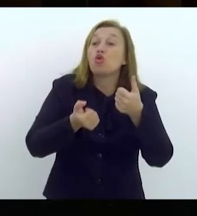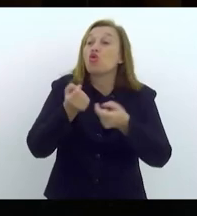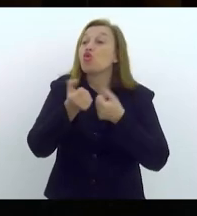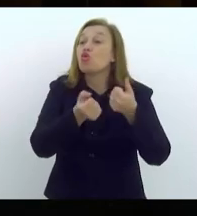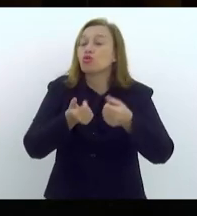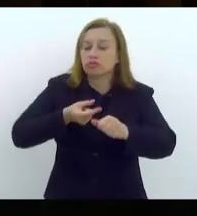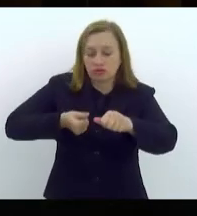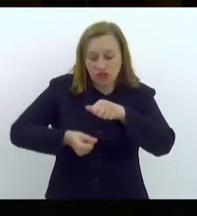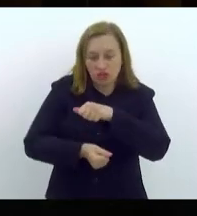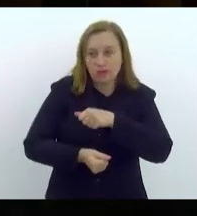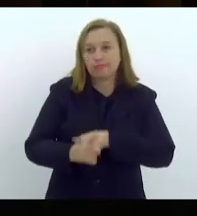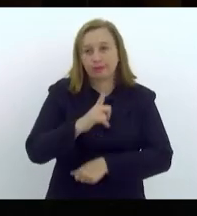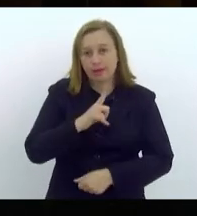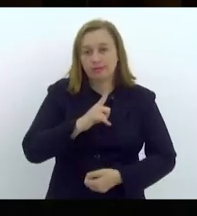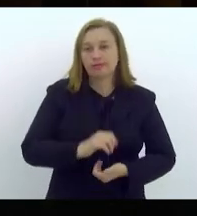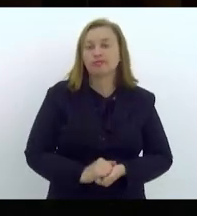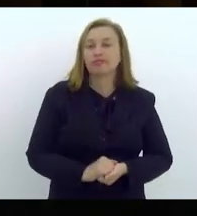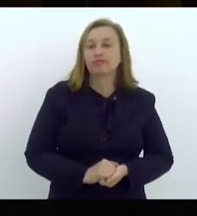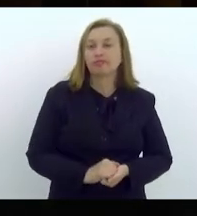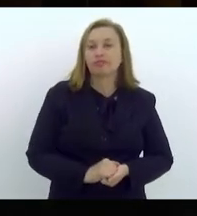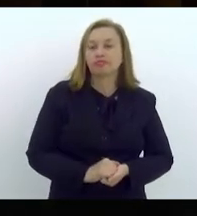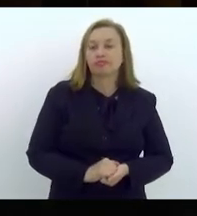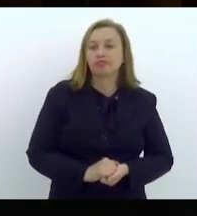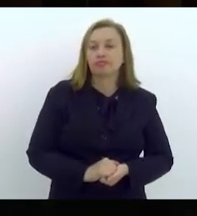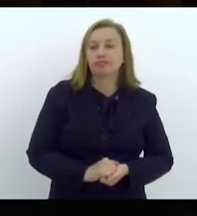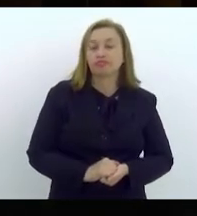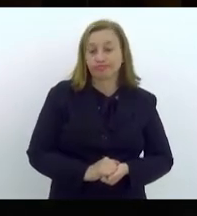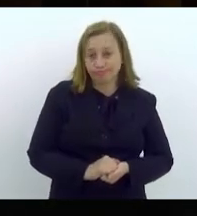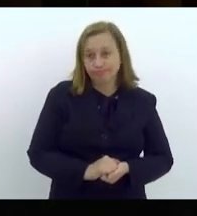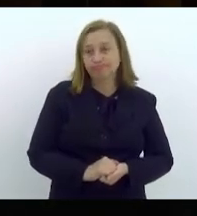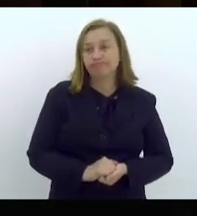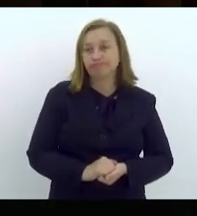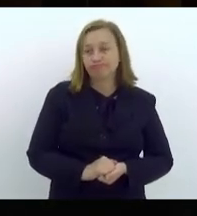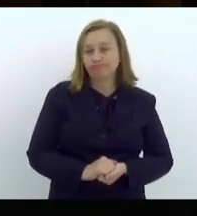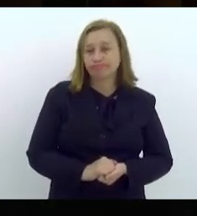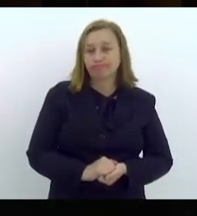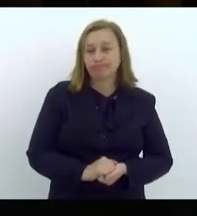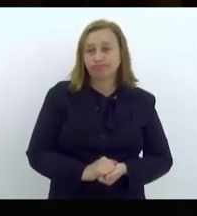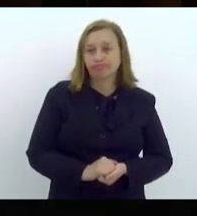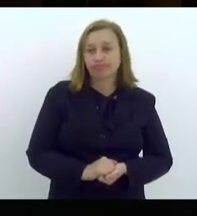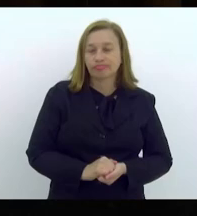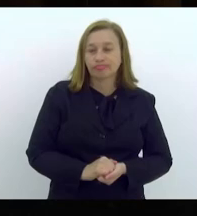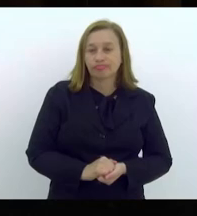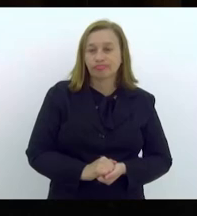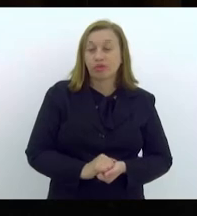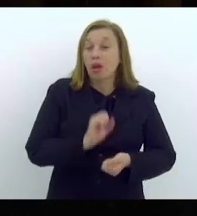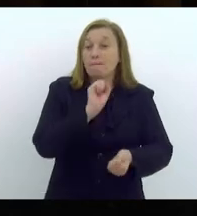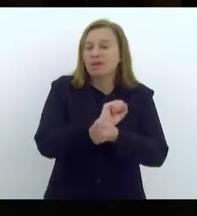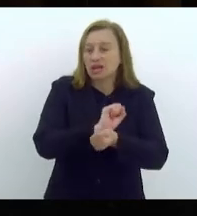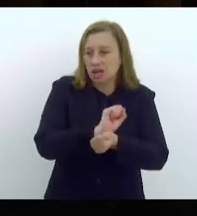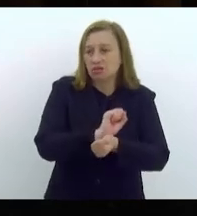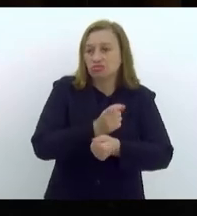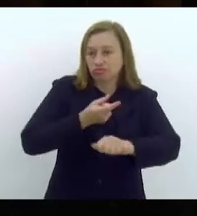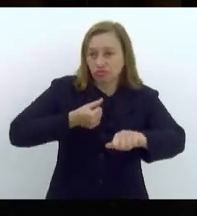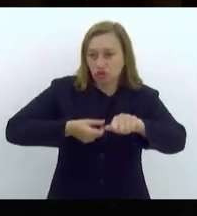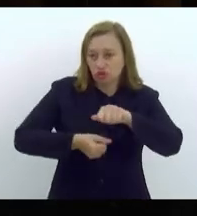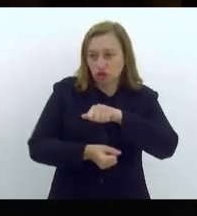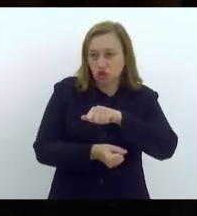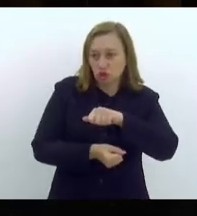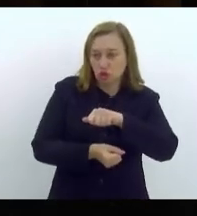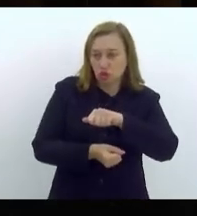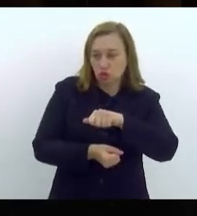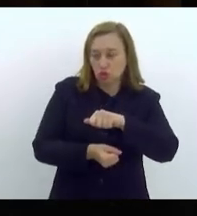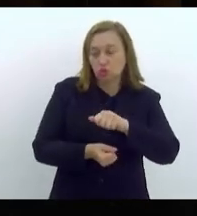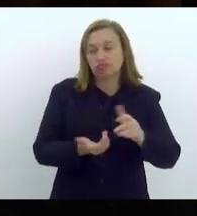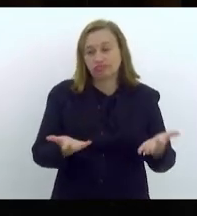investindo. Os contingenciamentos, praticamente, paralisaram a máquina